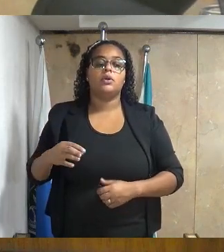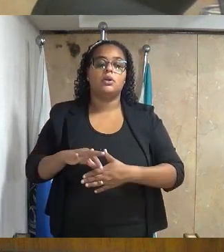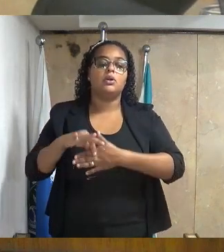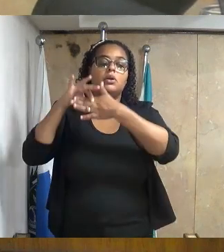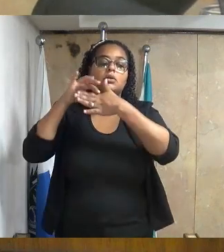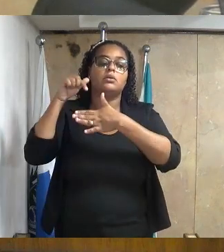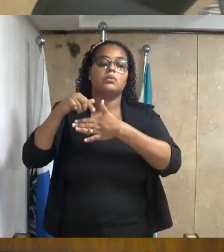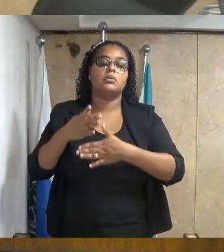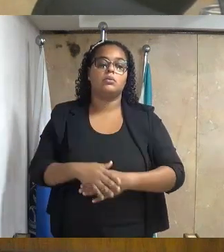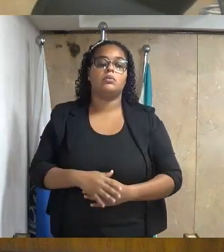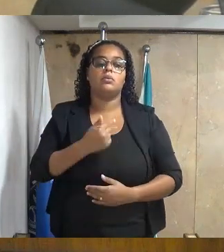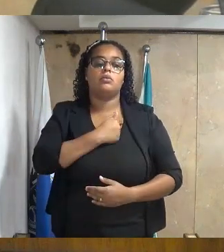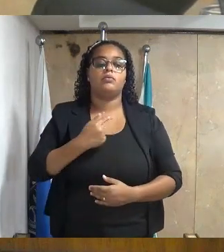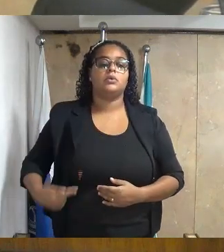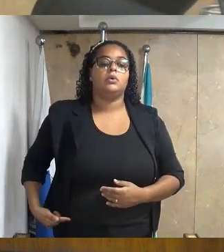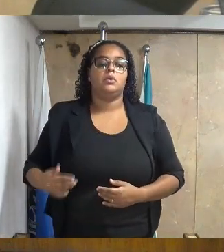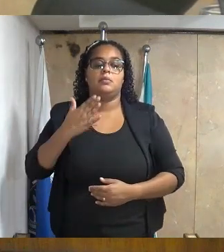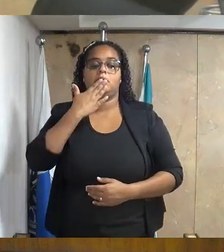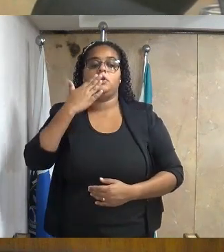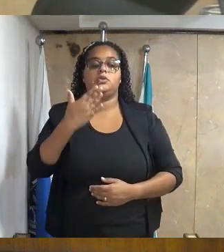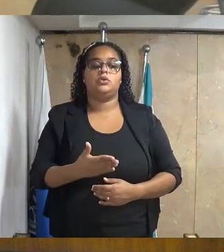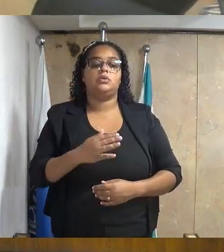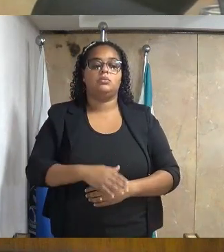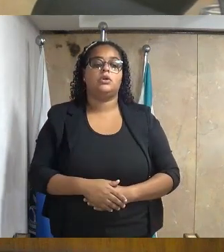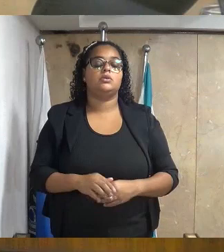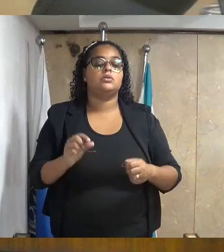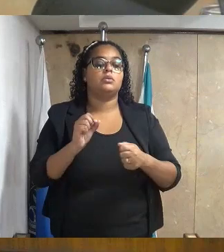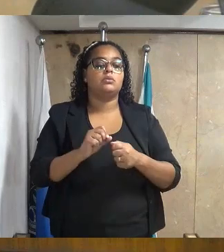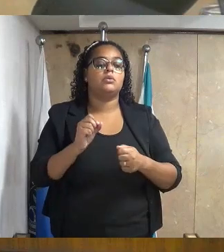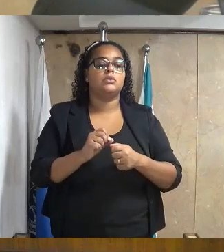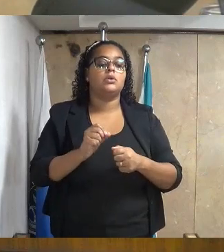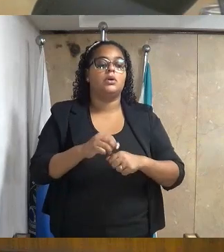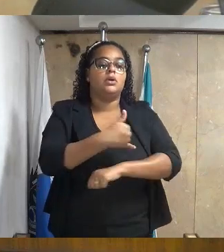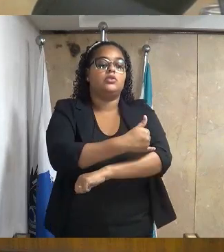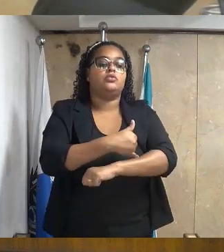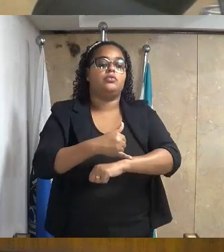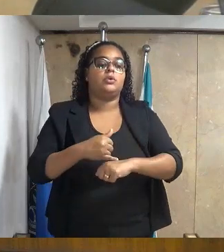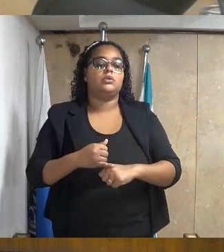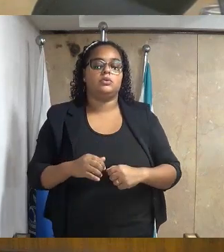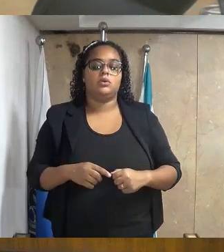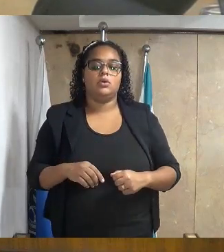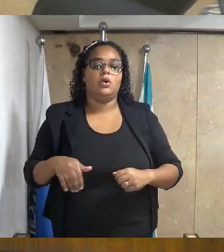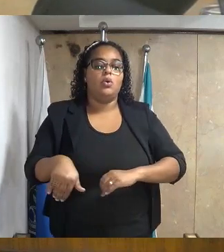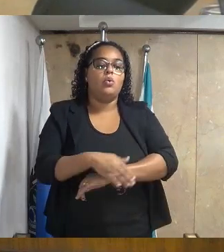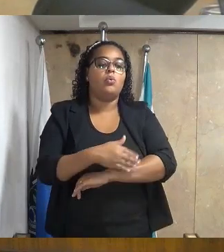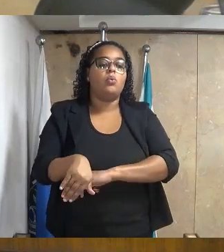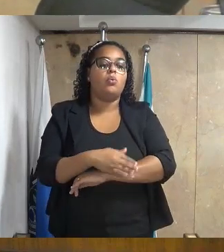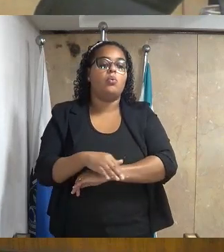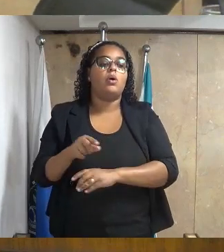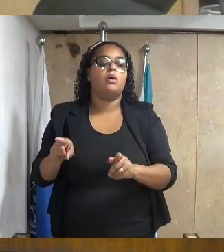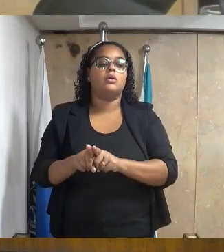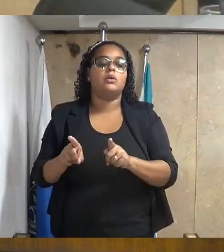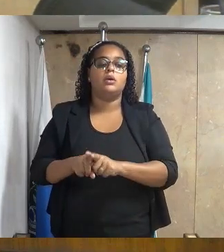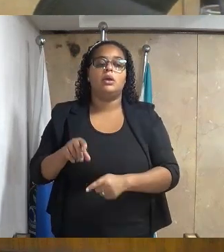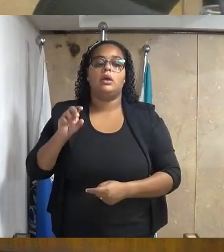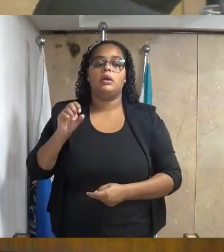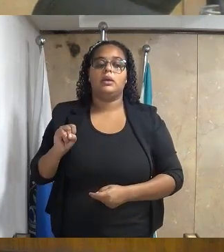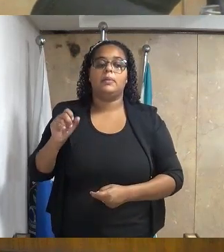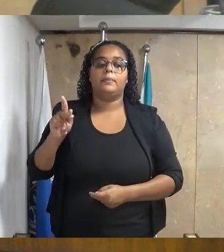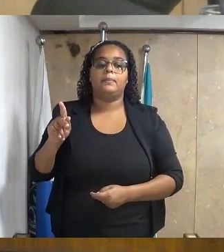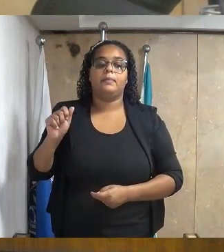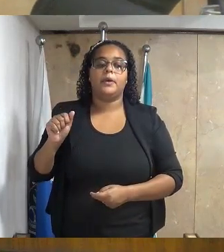nesta casa, solicitando ao excelentíssimo senhor prefeito, saneamento básico e assaltamento ao longo das ruas Urussaí, Imperador,